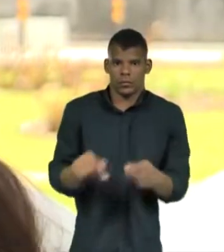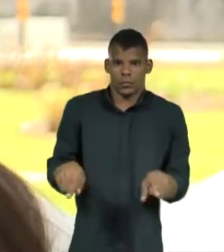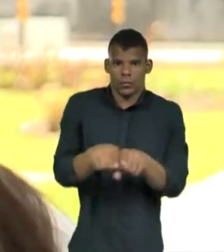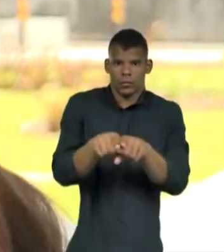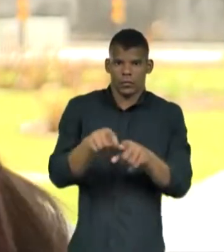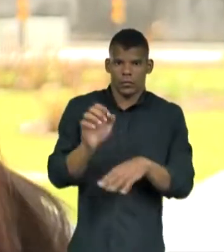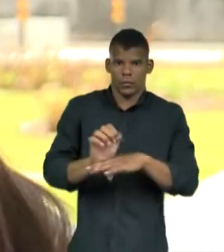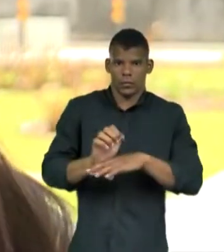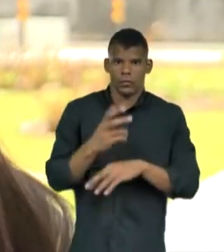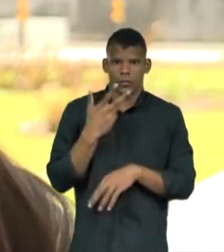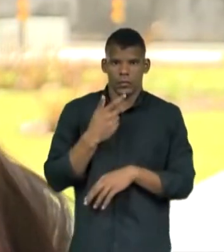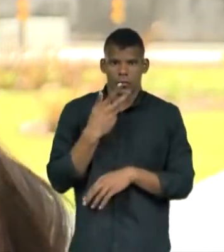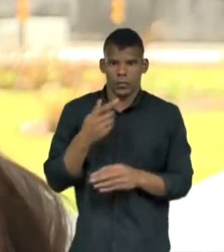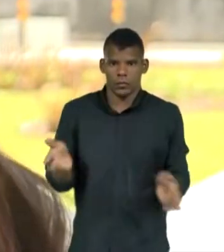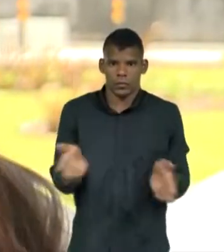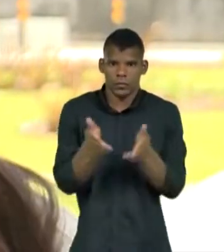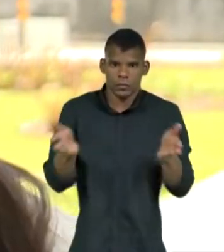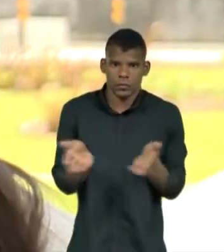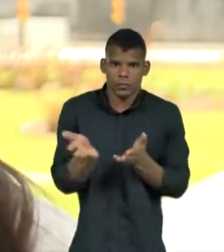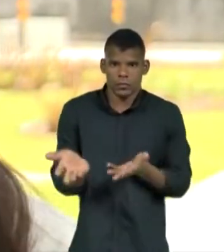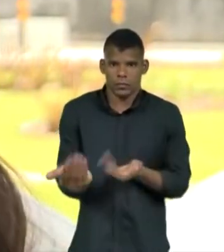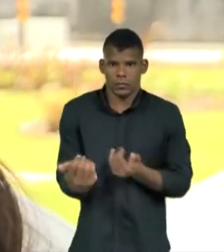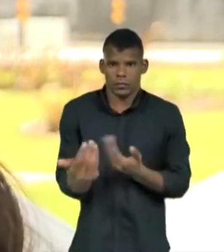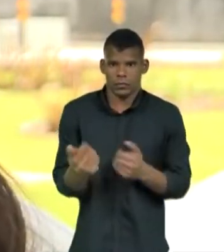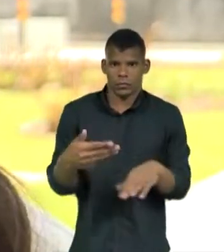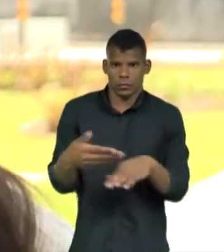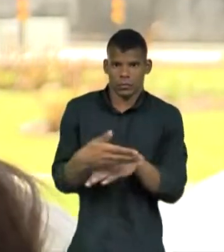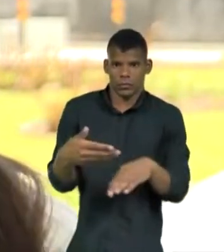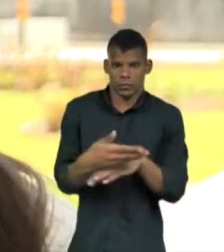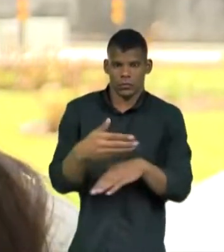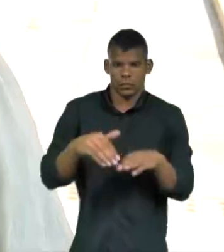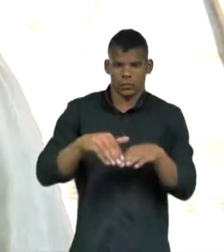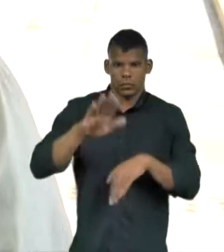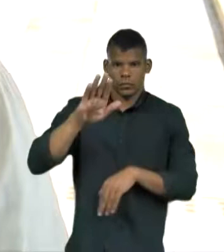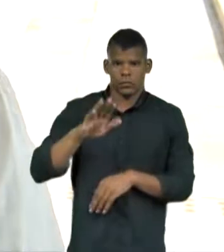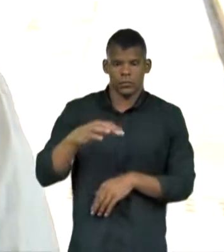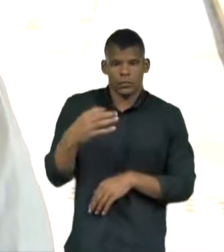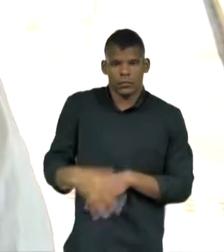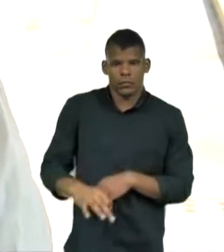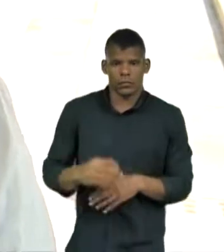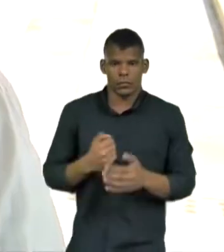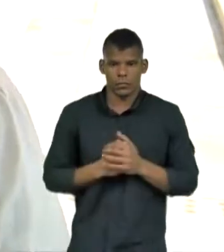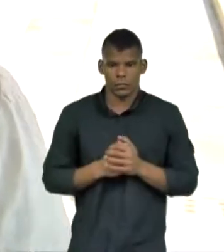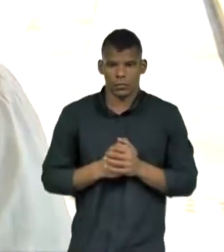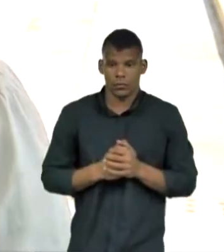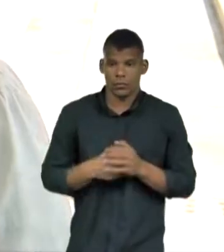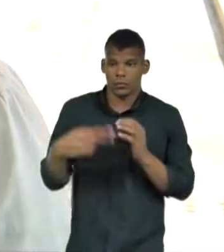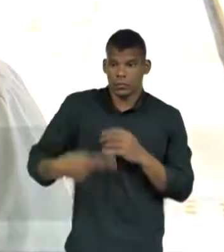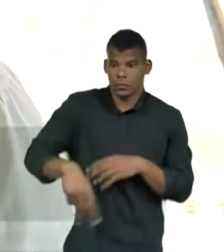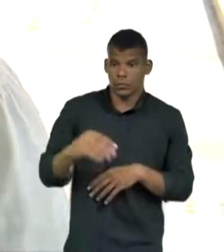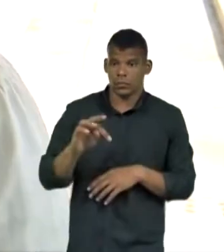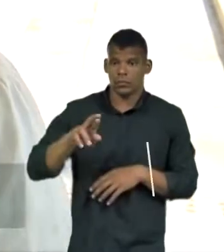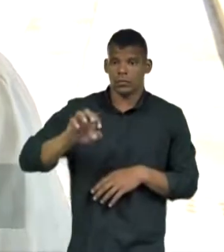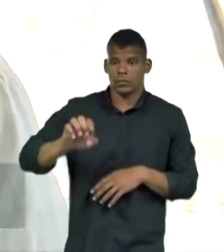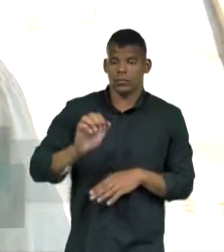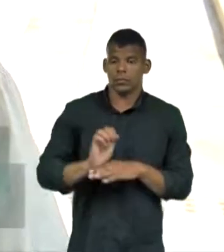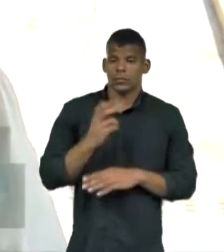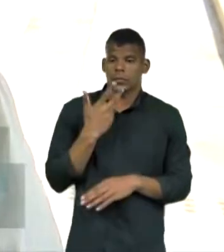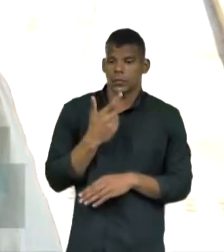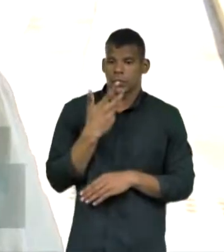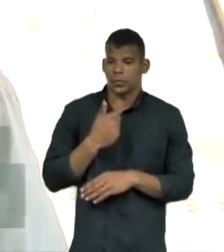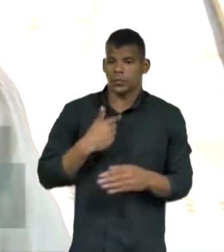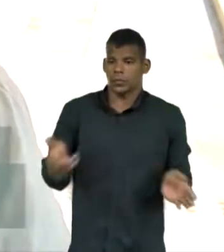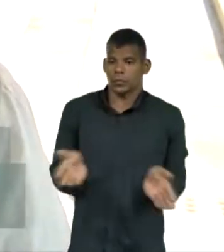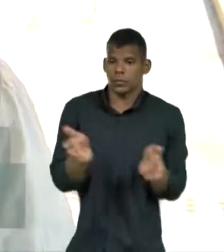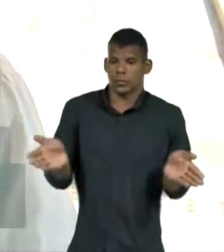incentivar os jovens a participarem cada vez mais do processo eleitoral. Aqui no TREA do Ceará, a gente tem campanhas para incentivar